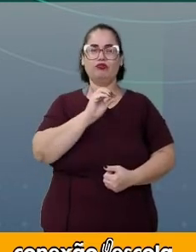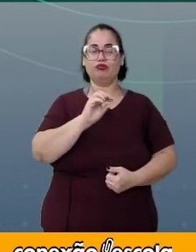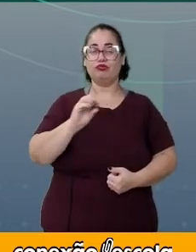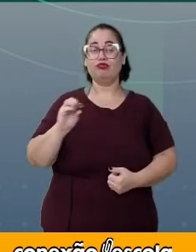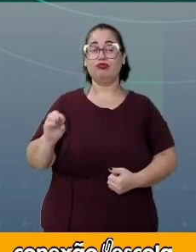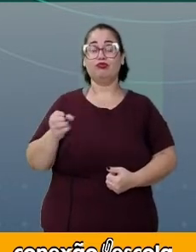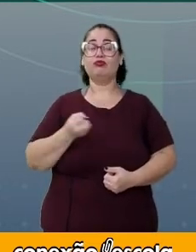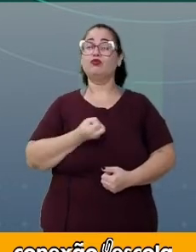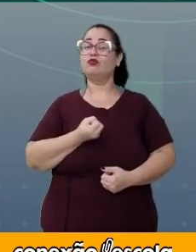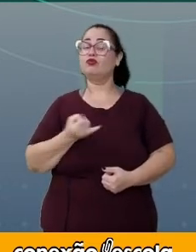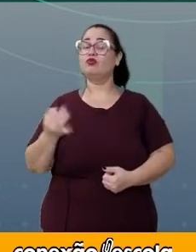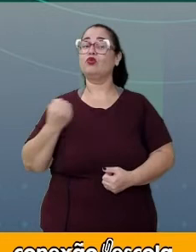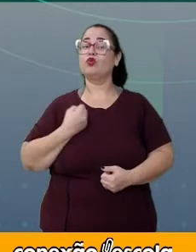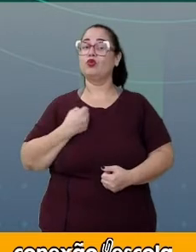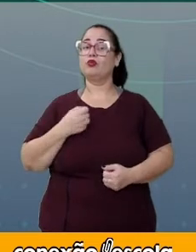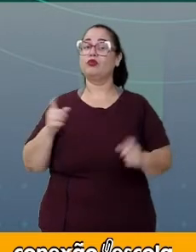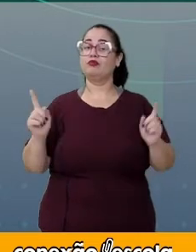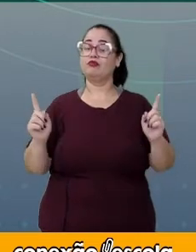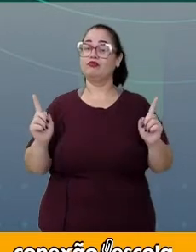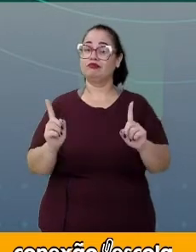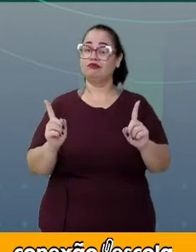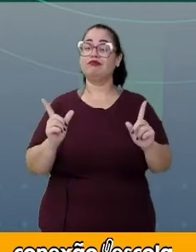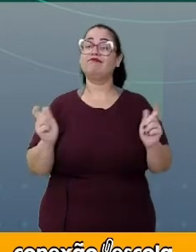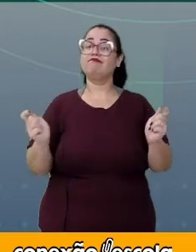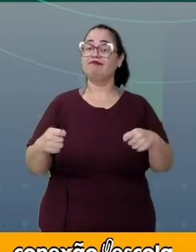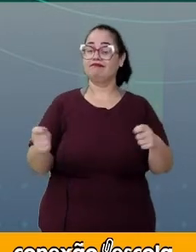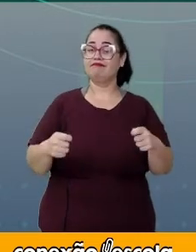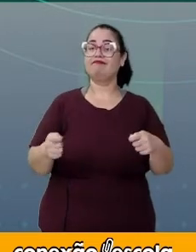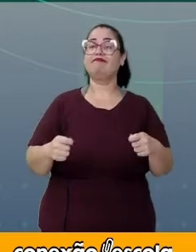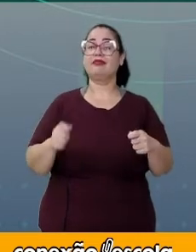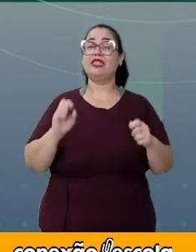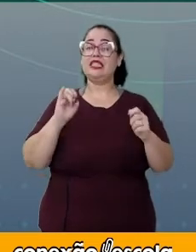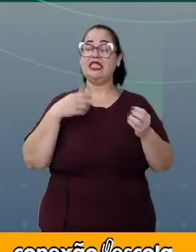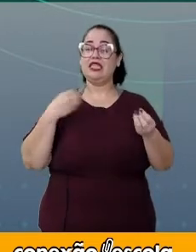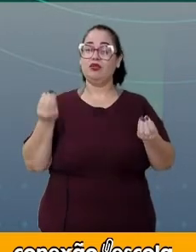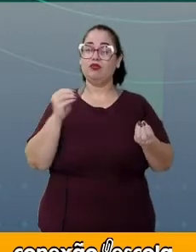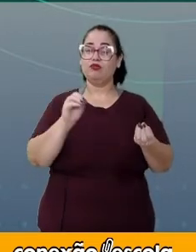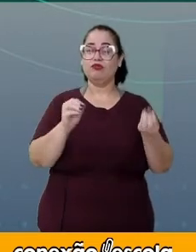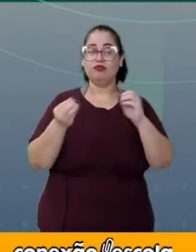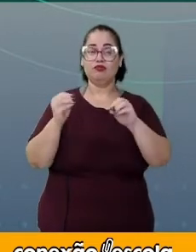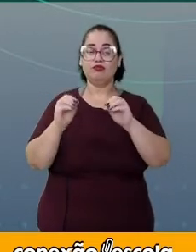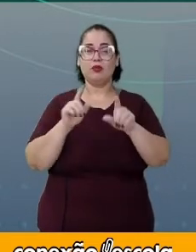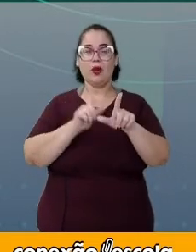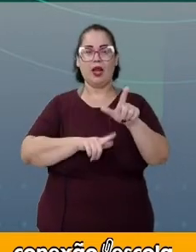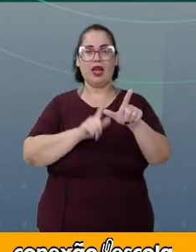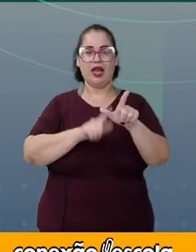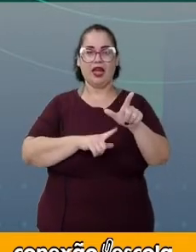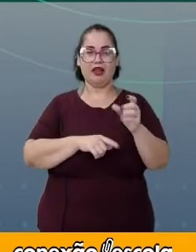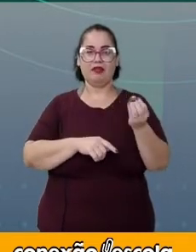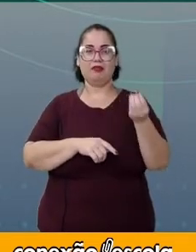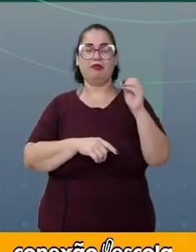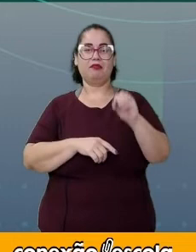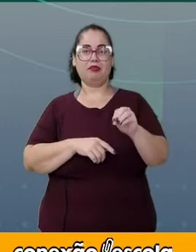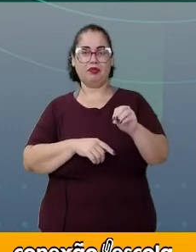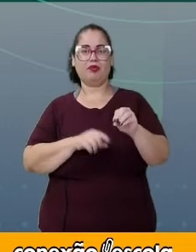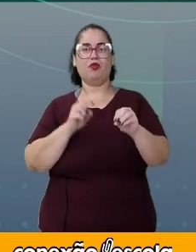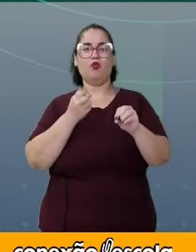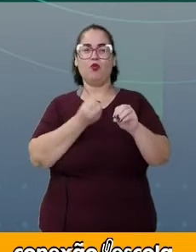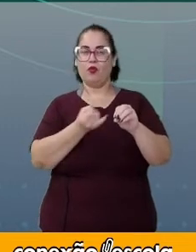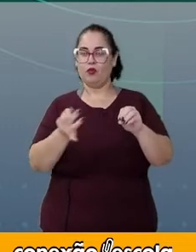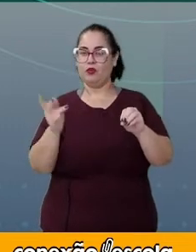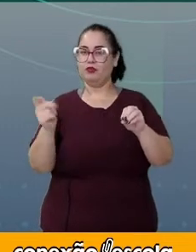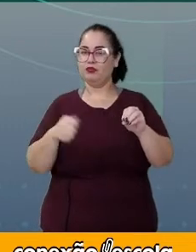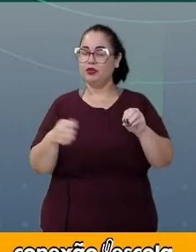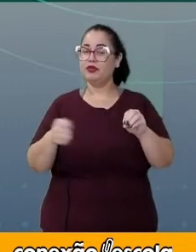eu tenho uma quantidade de possibilidades. Se eu incluir uma letra, por exemplo, nessas